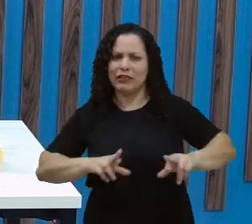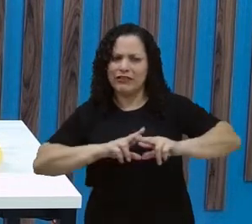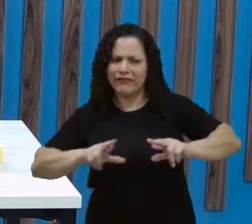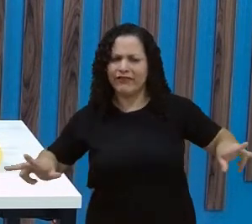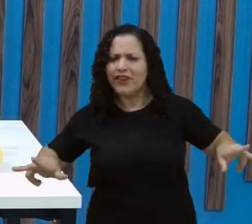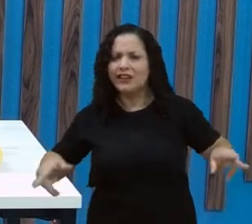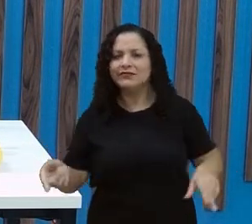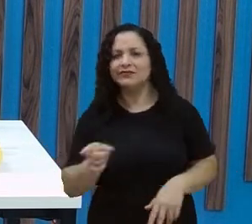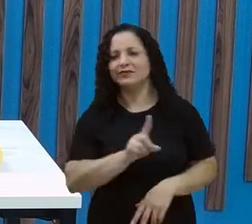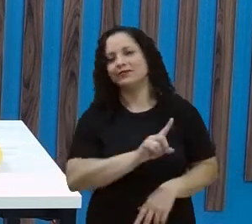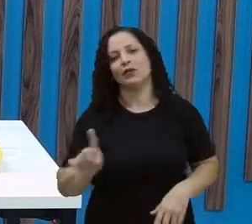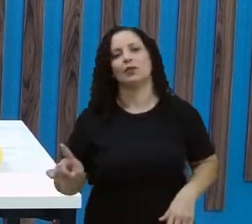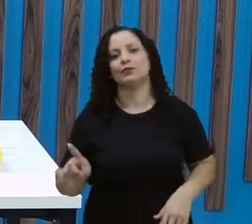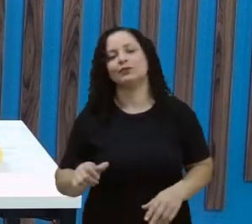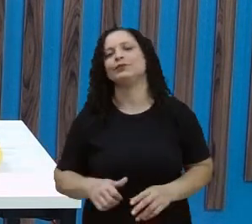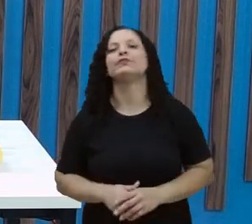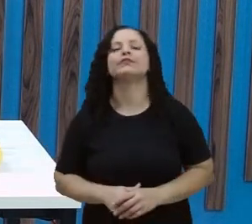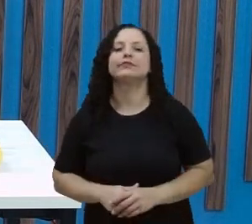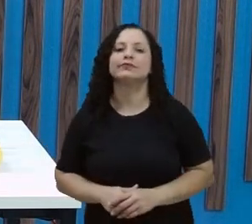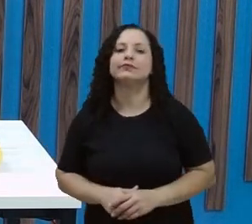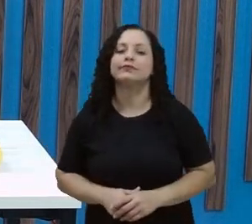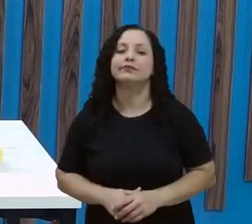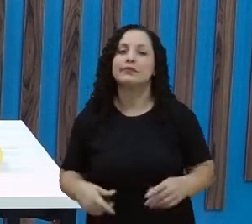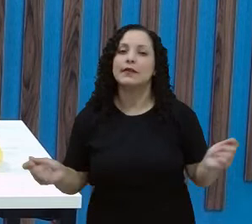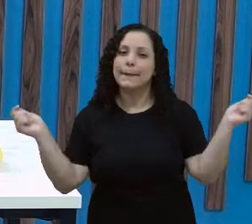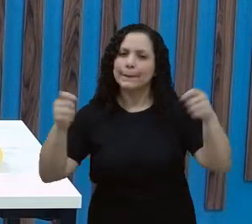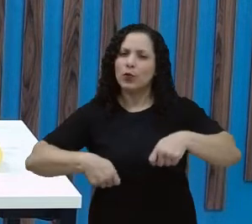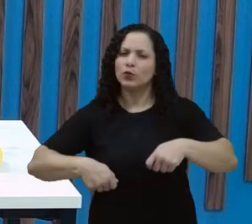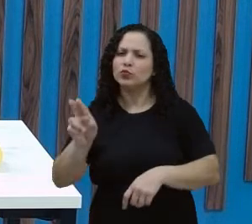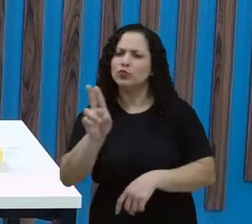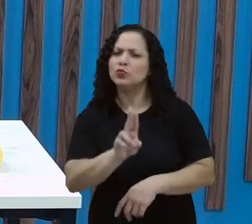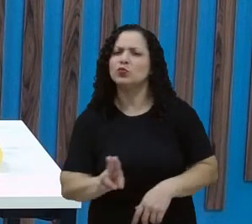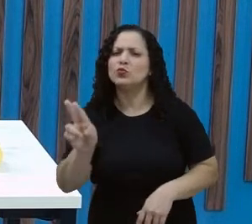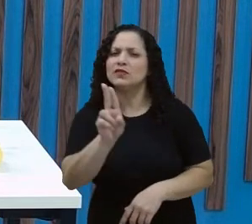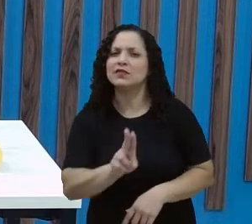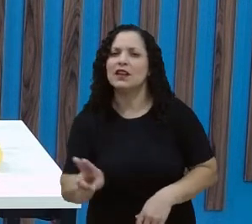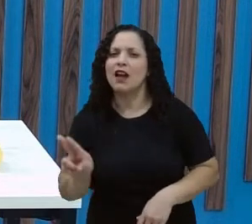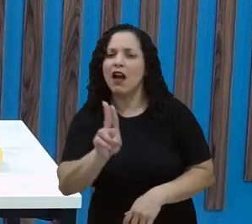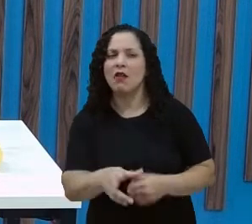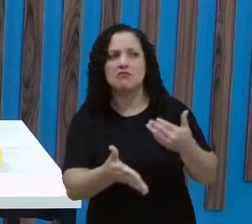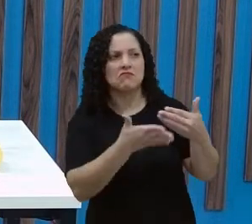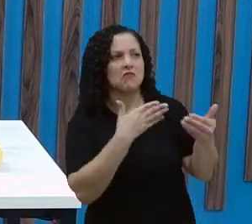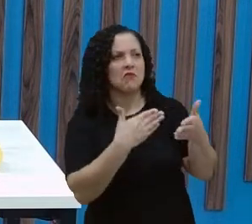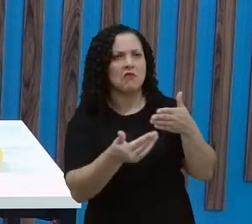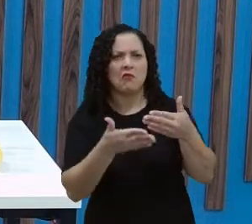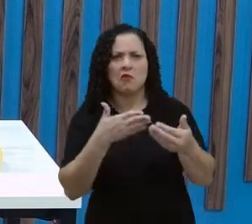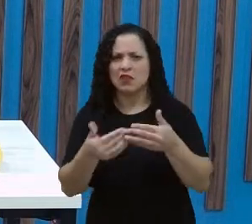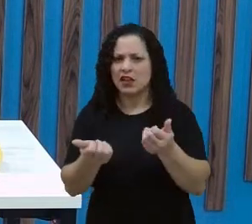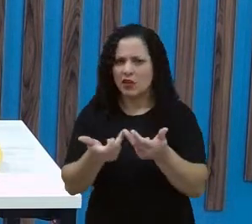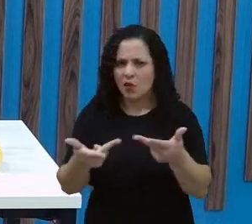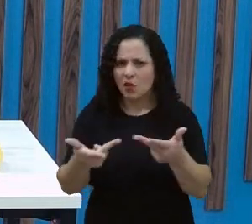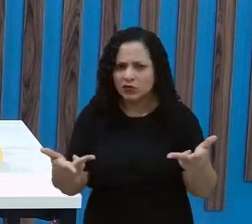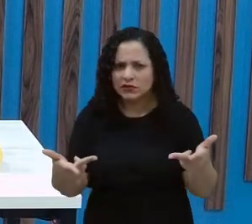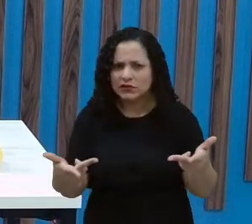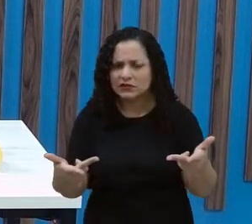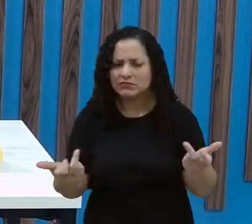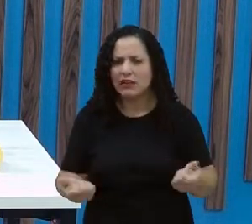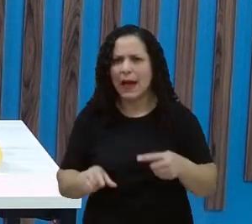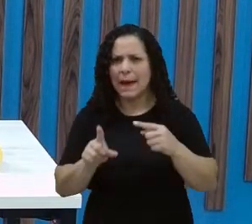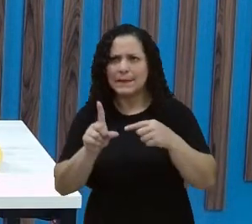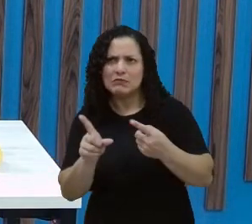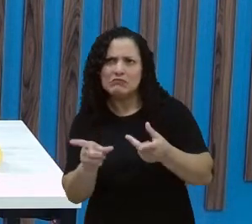pode ser naturezas diferentes. Podemos usar, será que podemos usar qualquer instrumento para medir? Será?